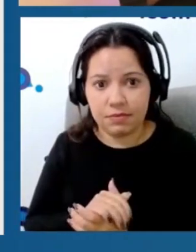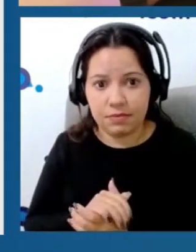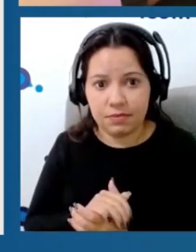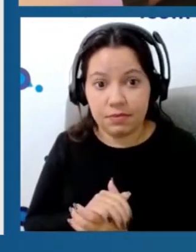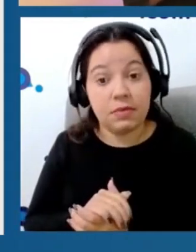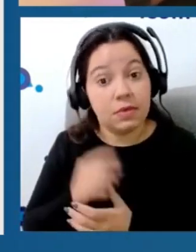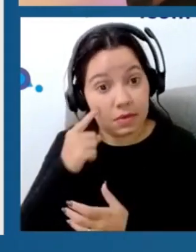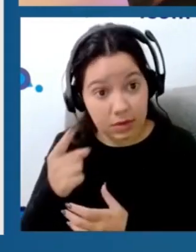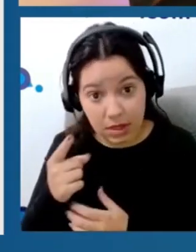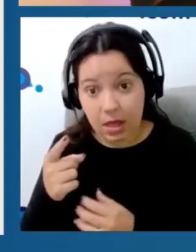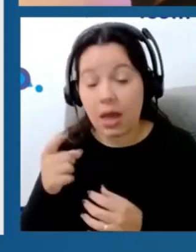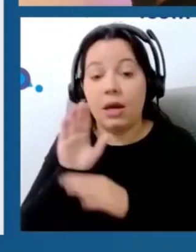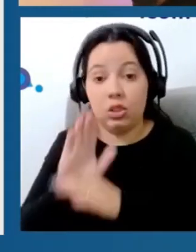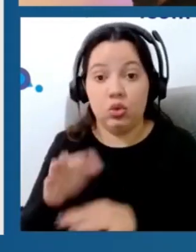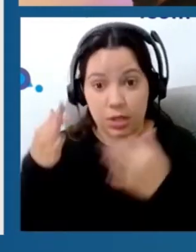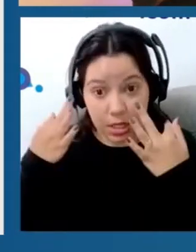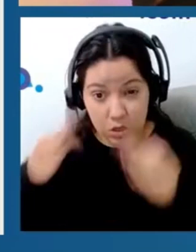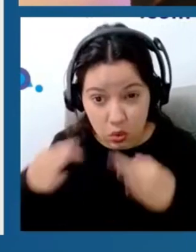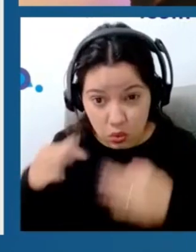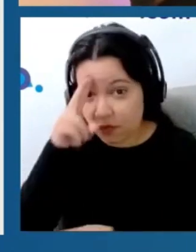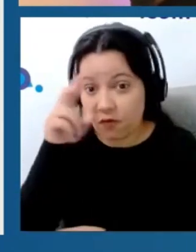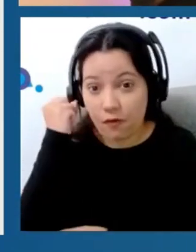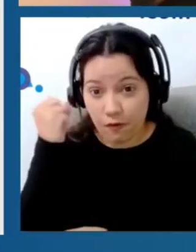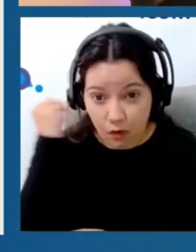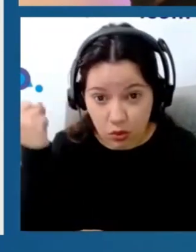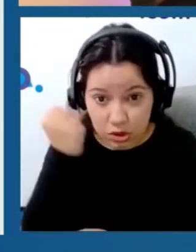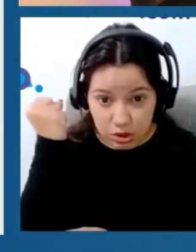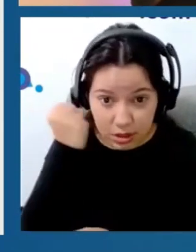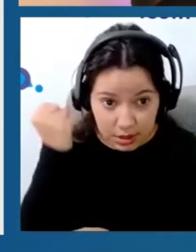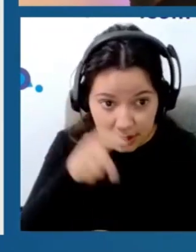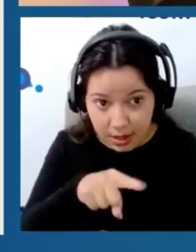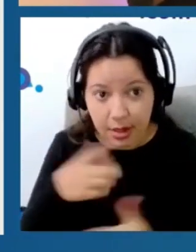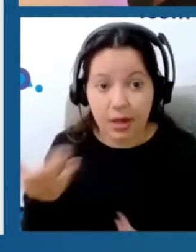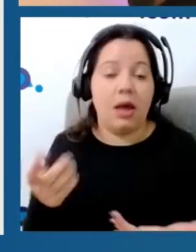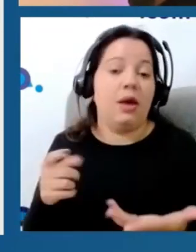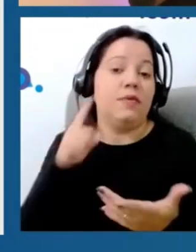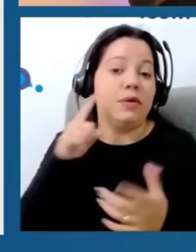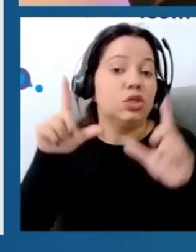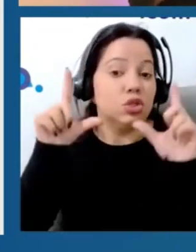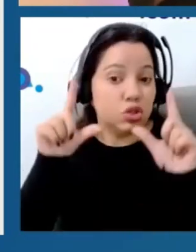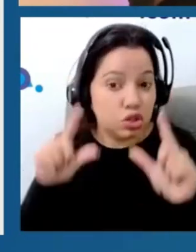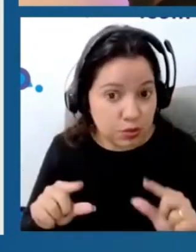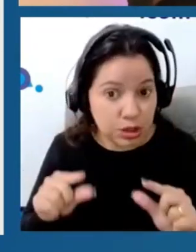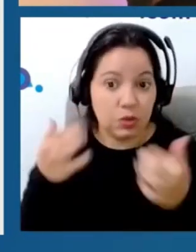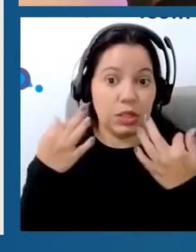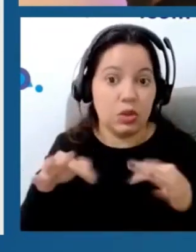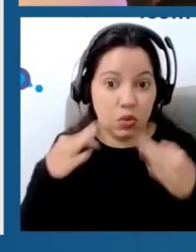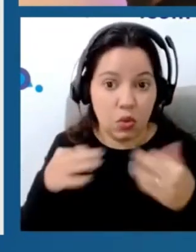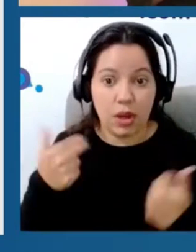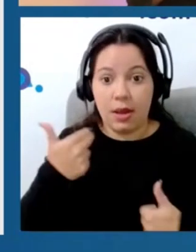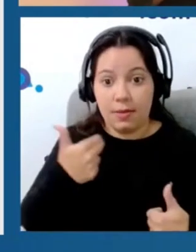eficazes nas dores agudas, mostrando uma diminuição da intensidade de dor, uma diminuição da intensidade de dor pós-operatória em